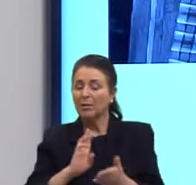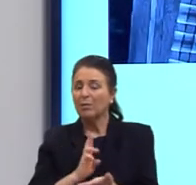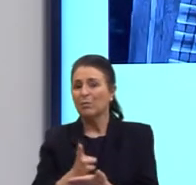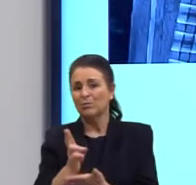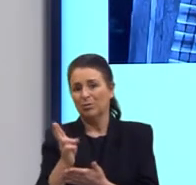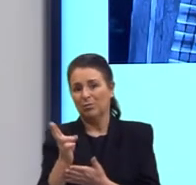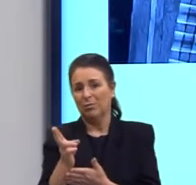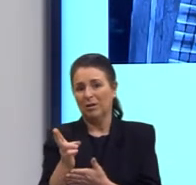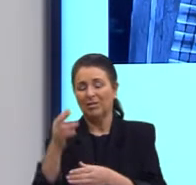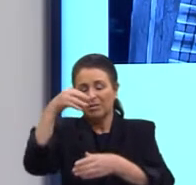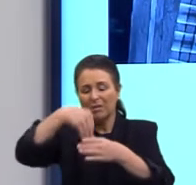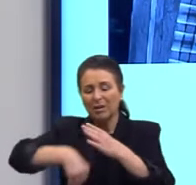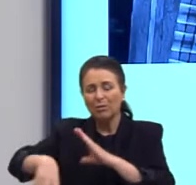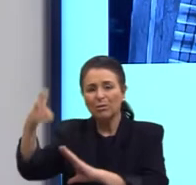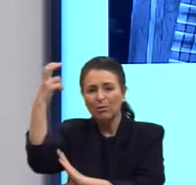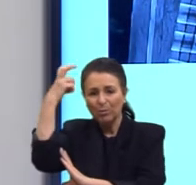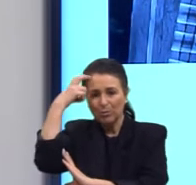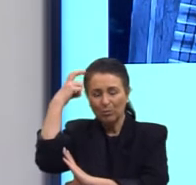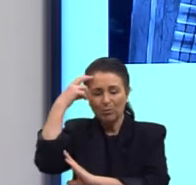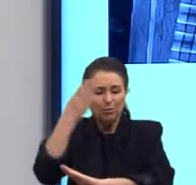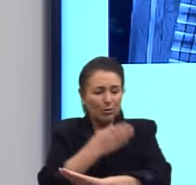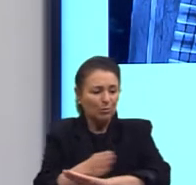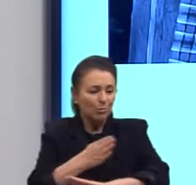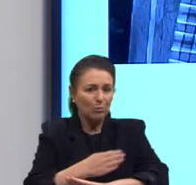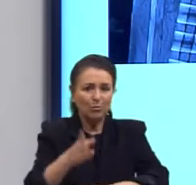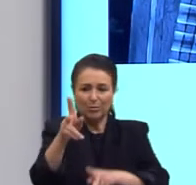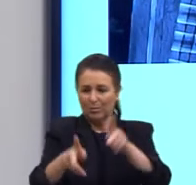na cultura, nos hábitos.